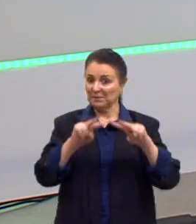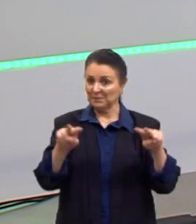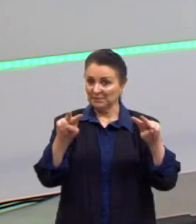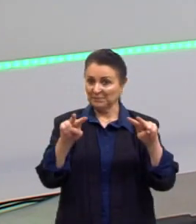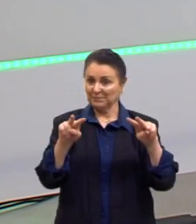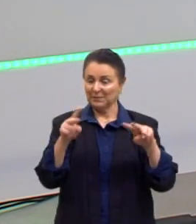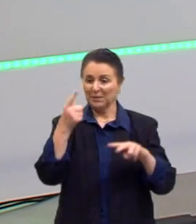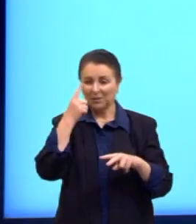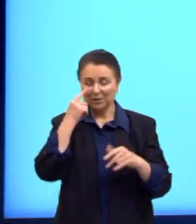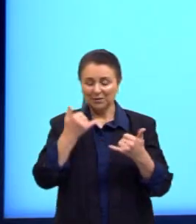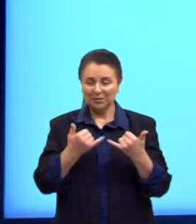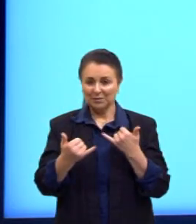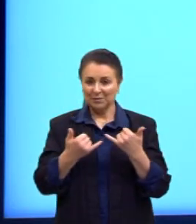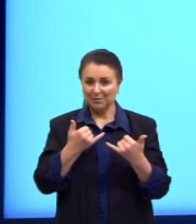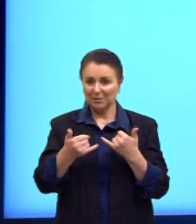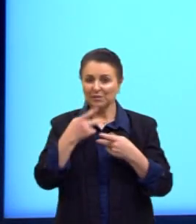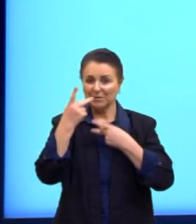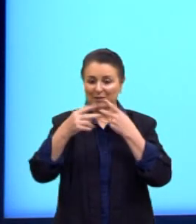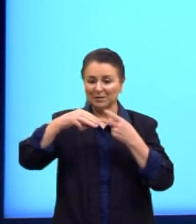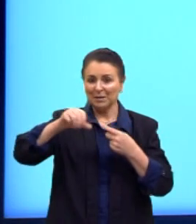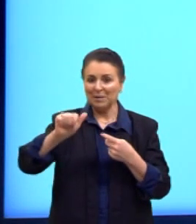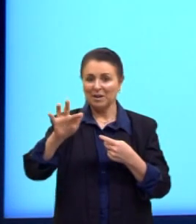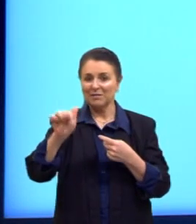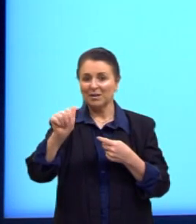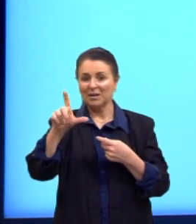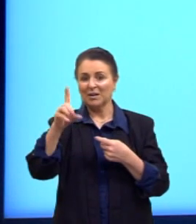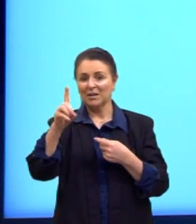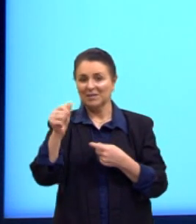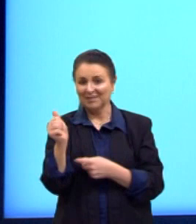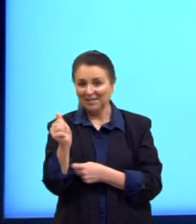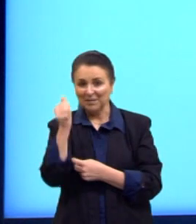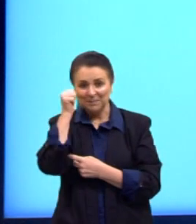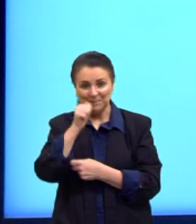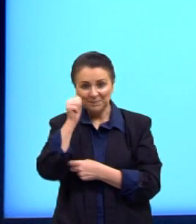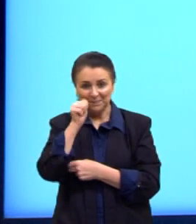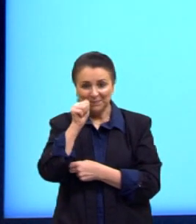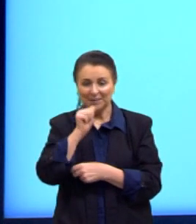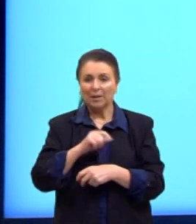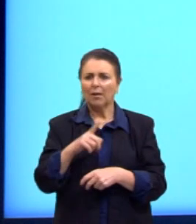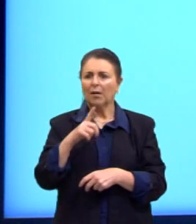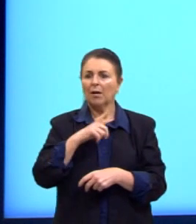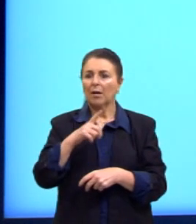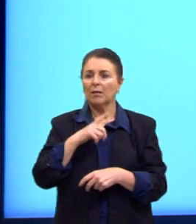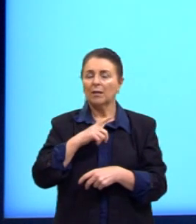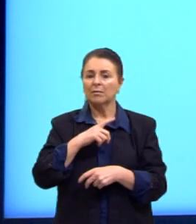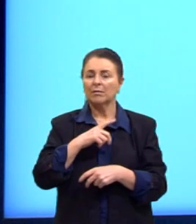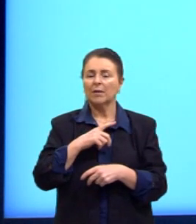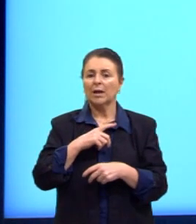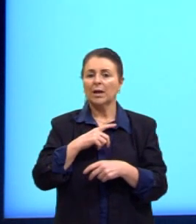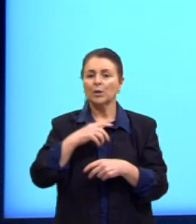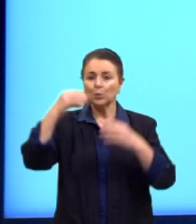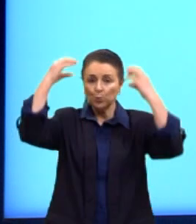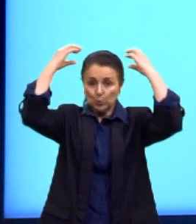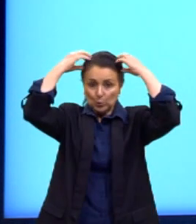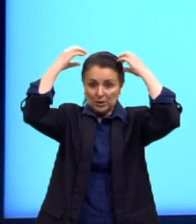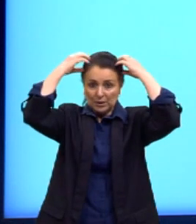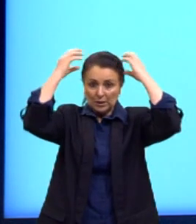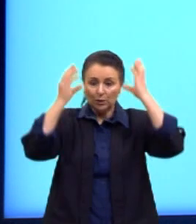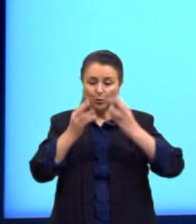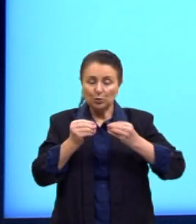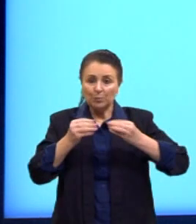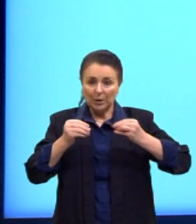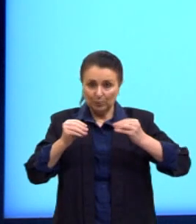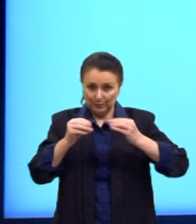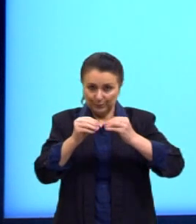Olha um exemplo aí, falando da Mafalda. Ela está com o ursinho de pelúcia, mostrando ali no primeiro